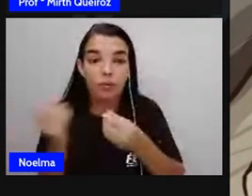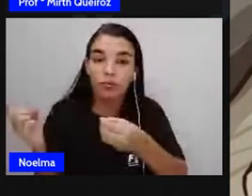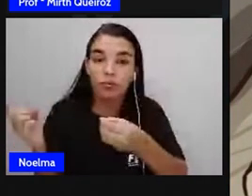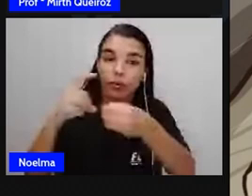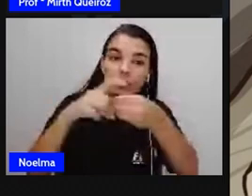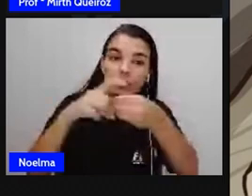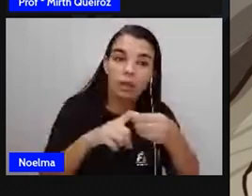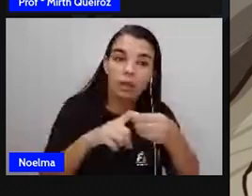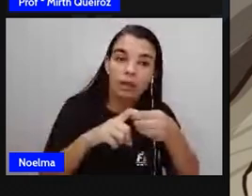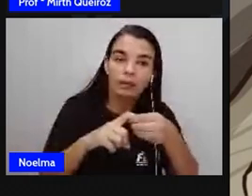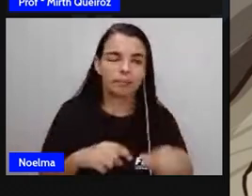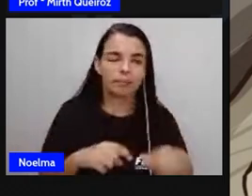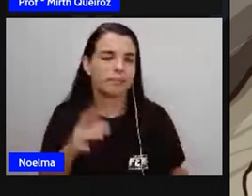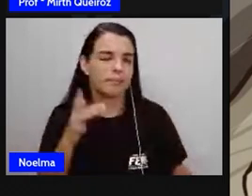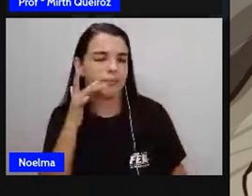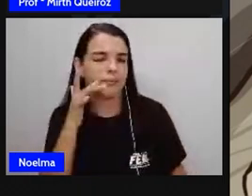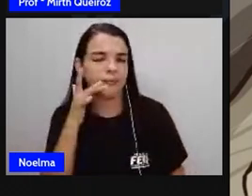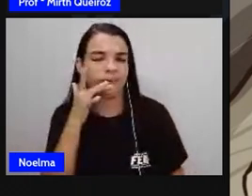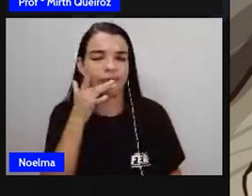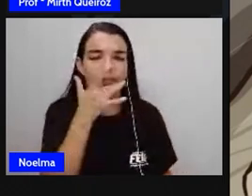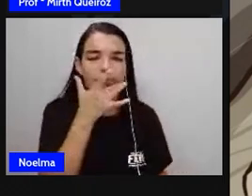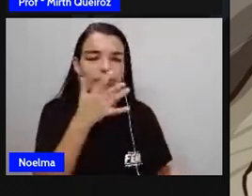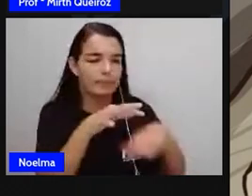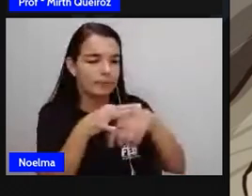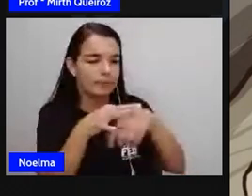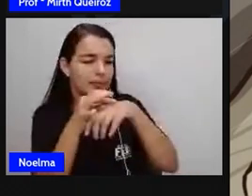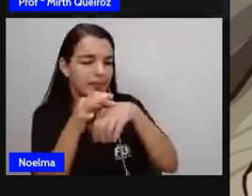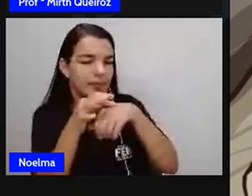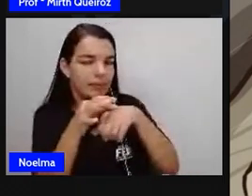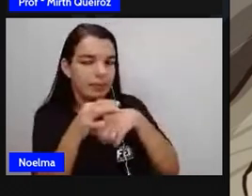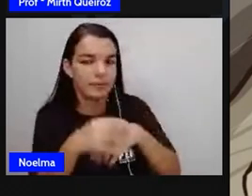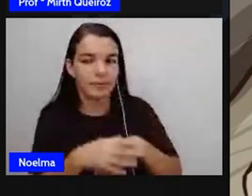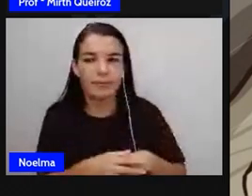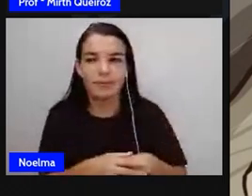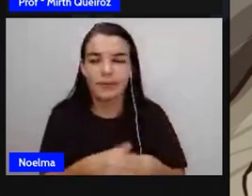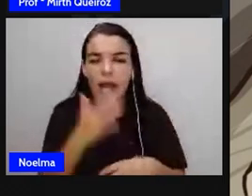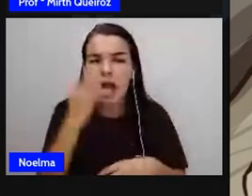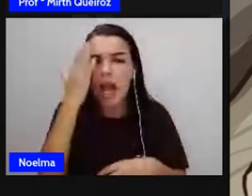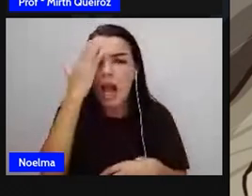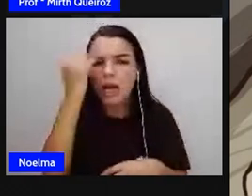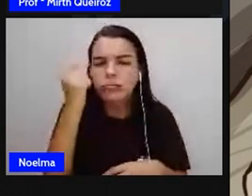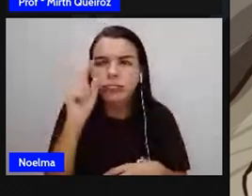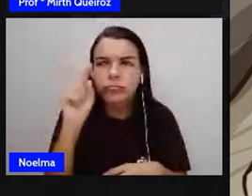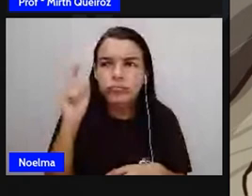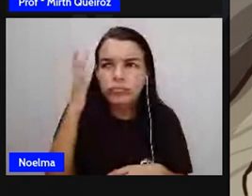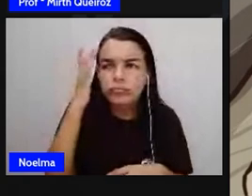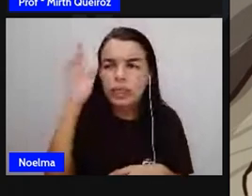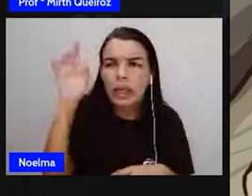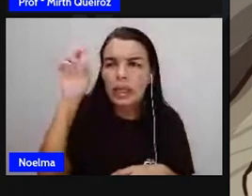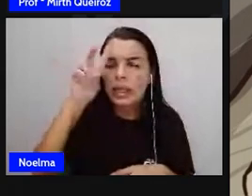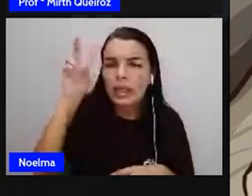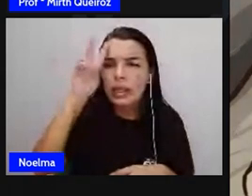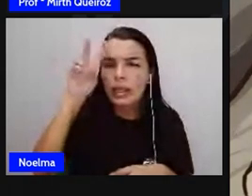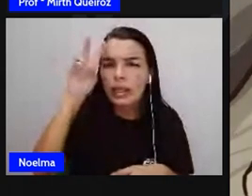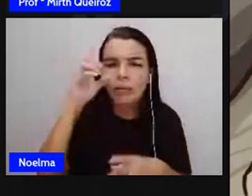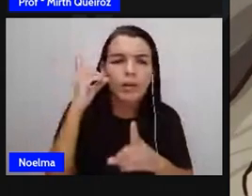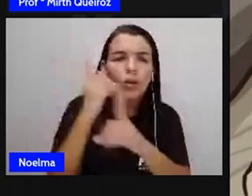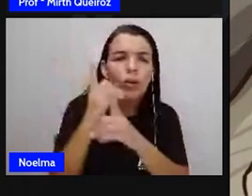Hum, essa carne está uma delícia! Alguém se lembra do caminho que fizemos para encontrar lá?